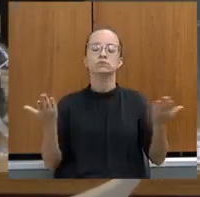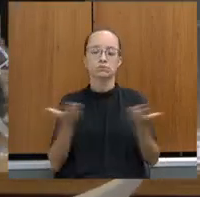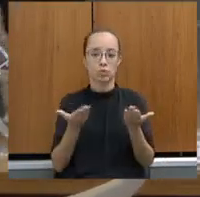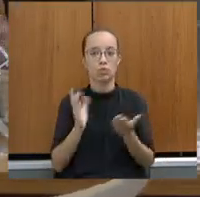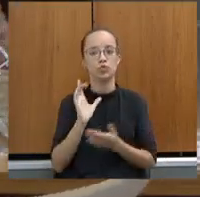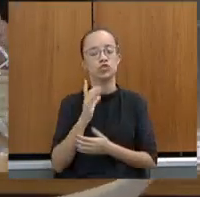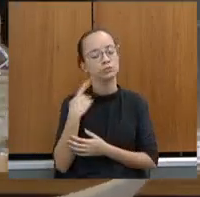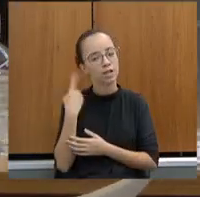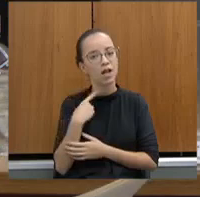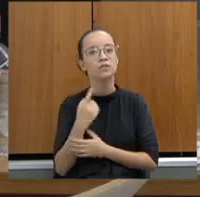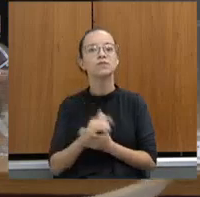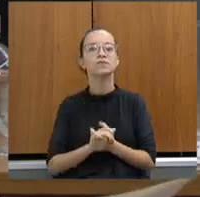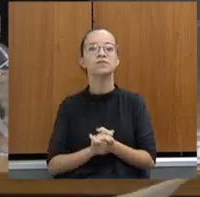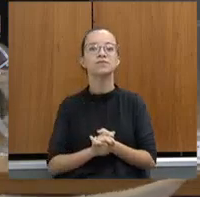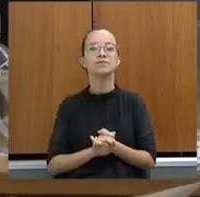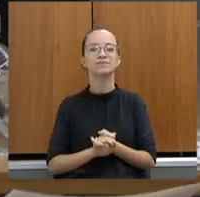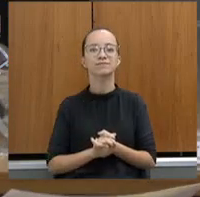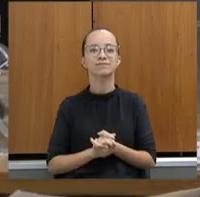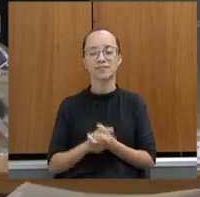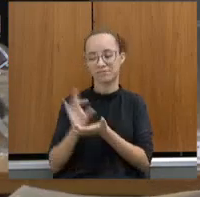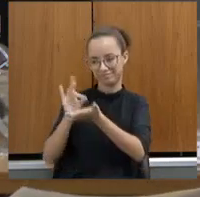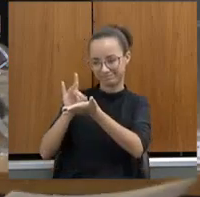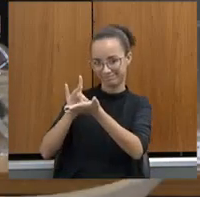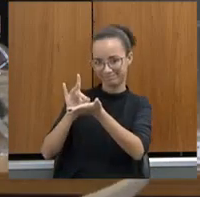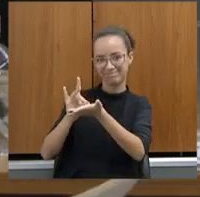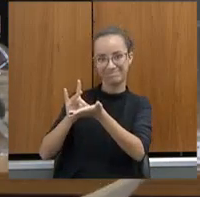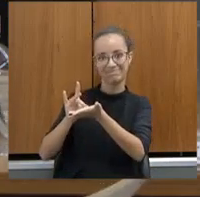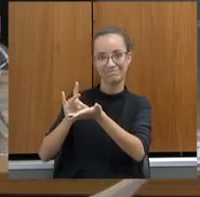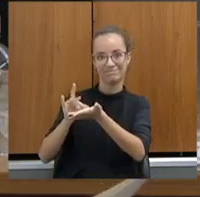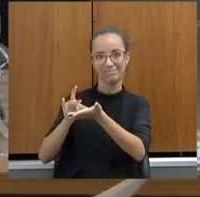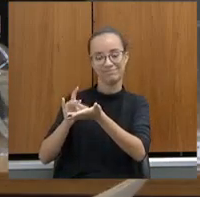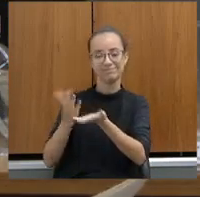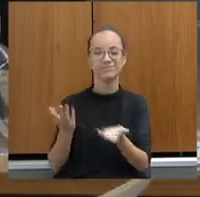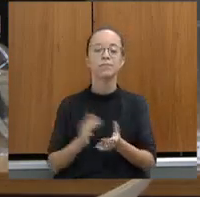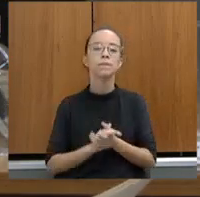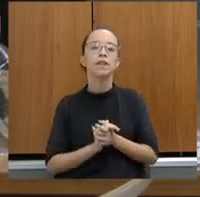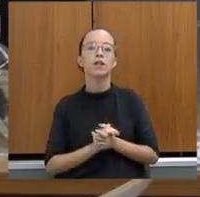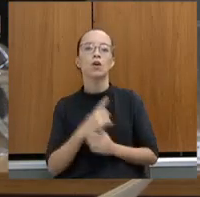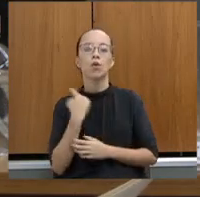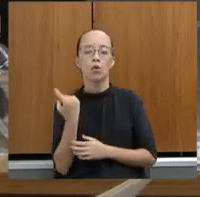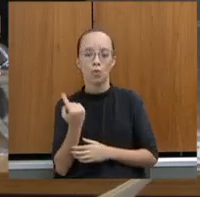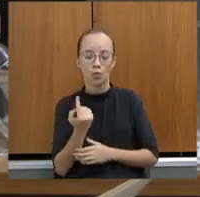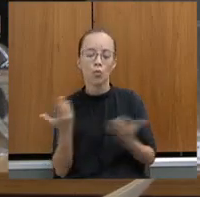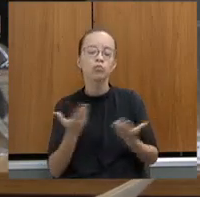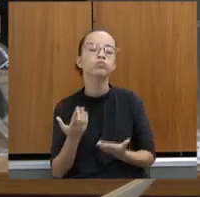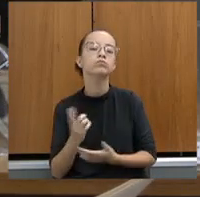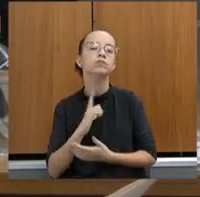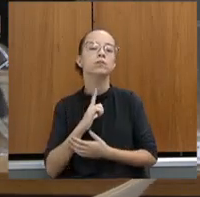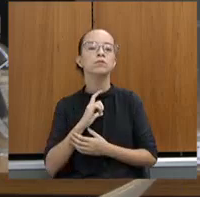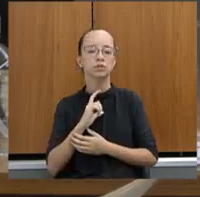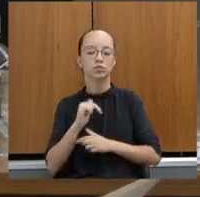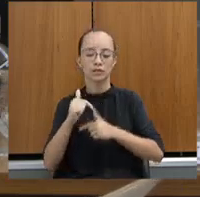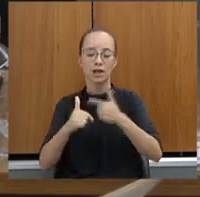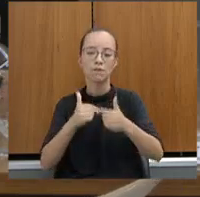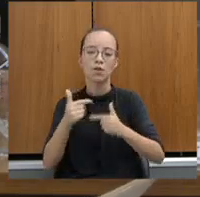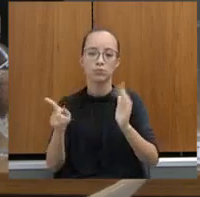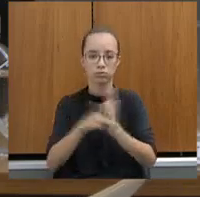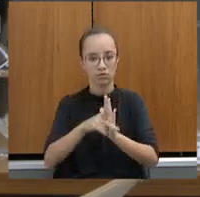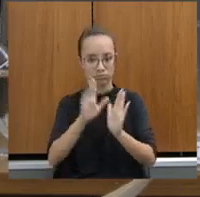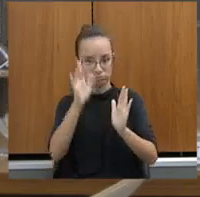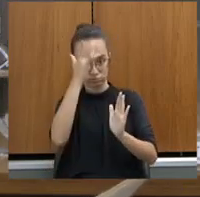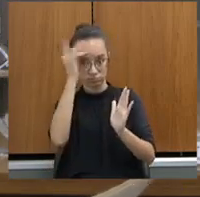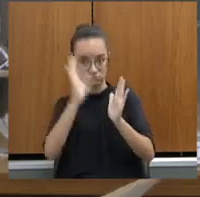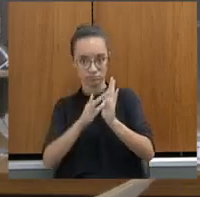deputado, é verdade, quem não está solto está preso, mas a gente tem essa obsessão pelo trabalho do preso, e os empresários...